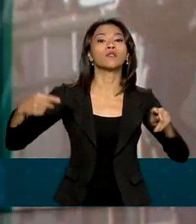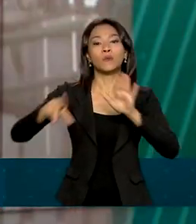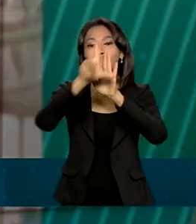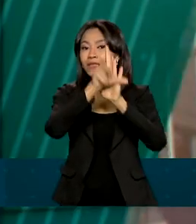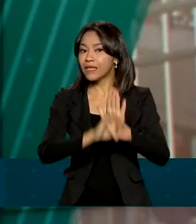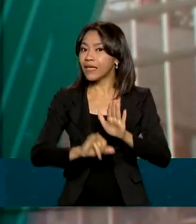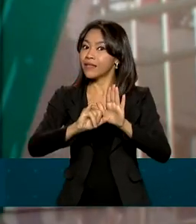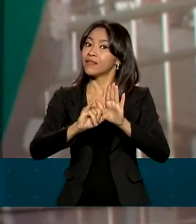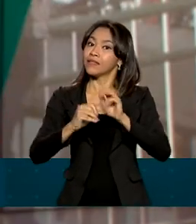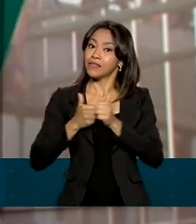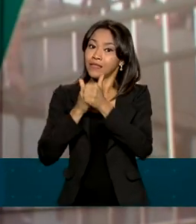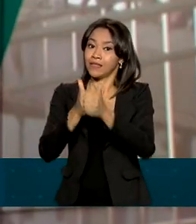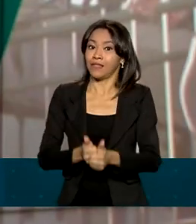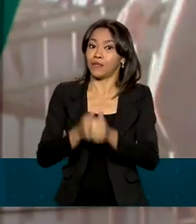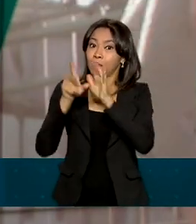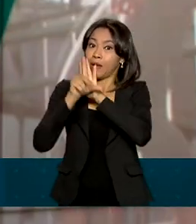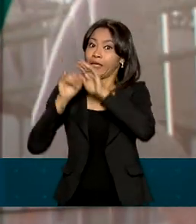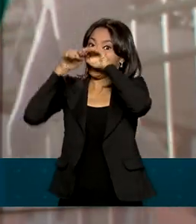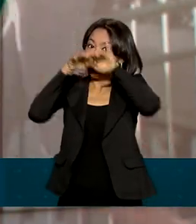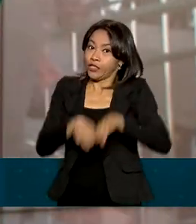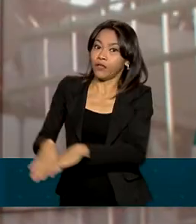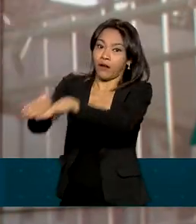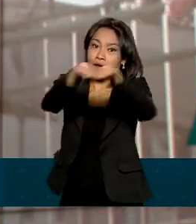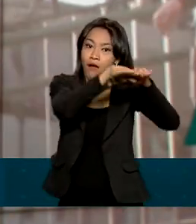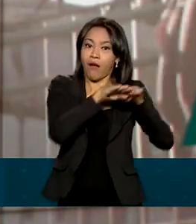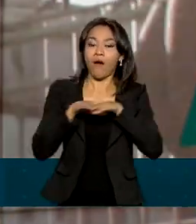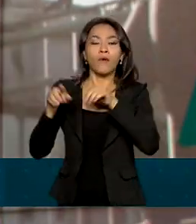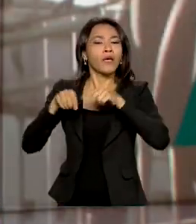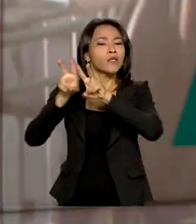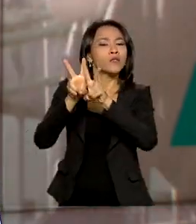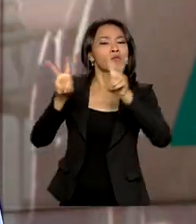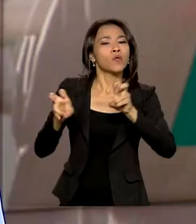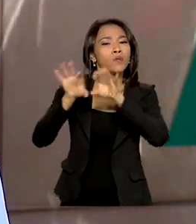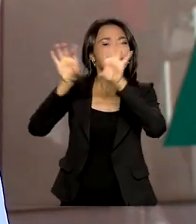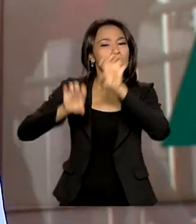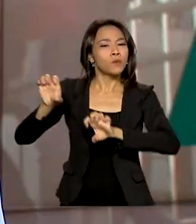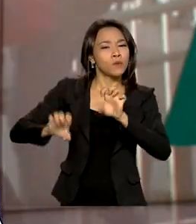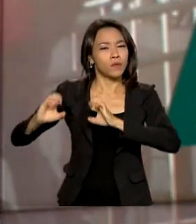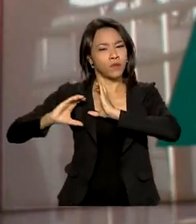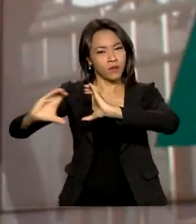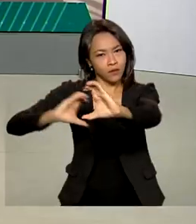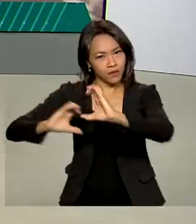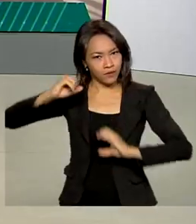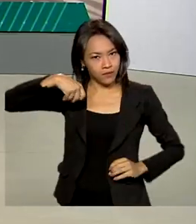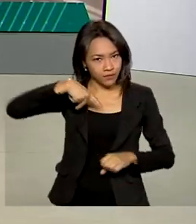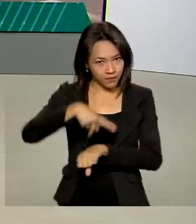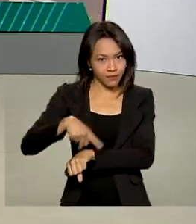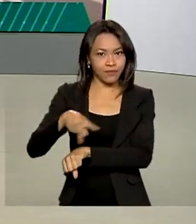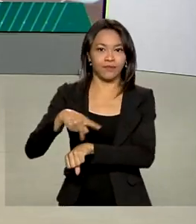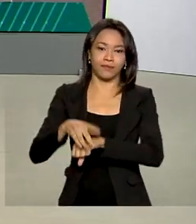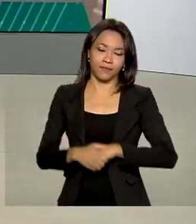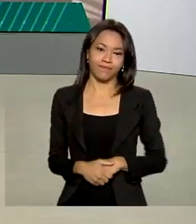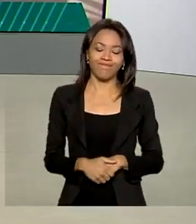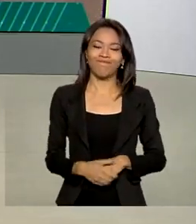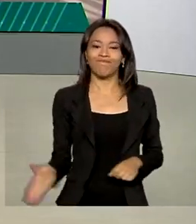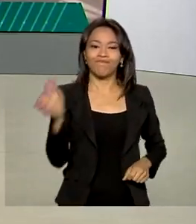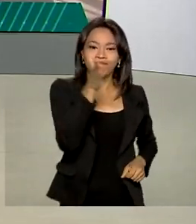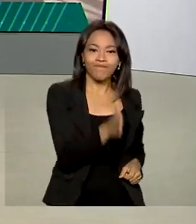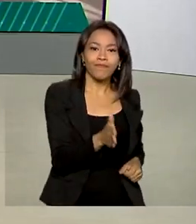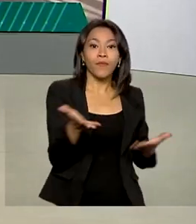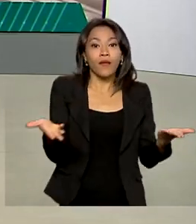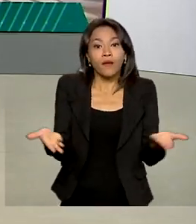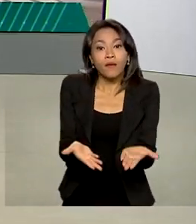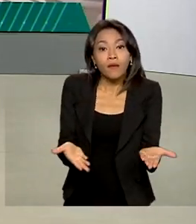Geral das Antenas, que trata da infraestrutura de telecomunicações no país. A partir de agora,